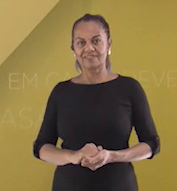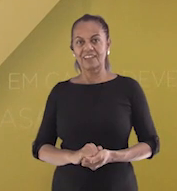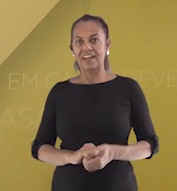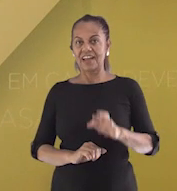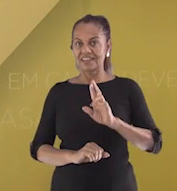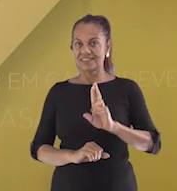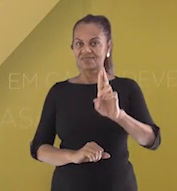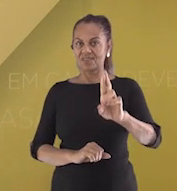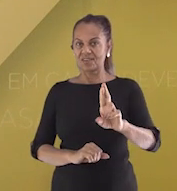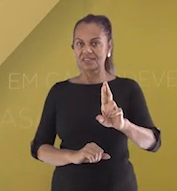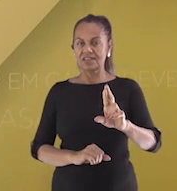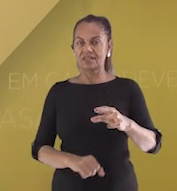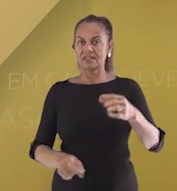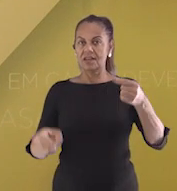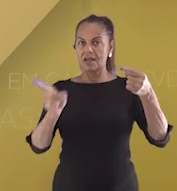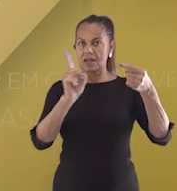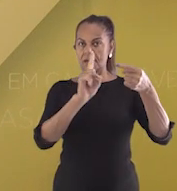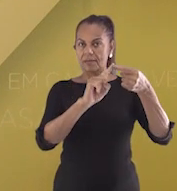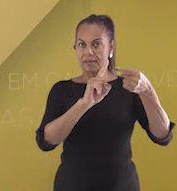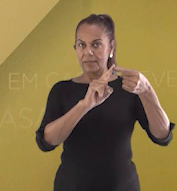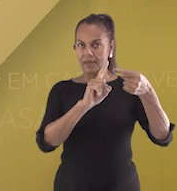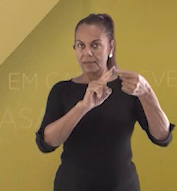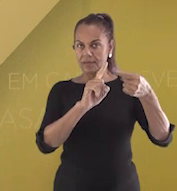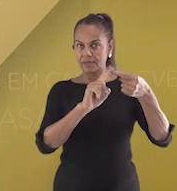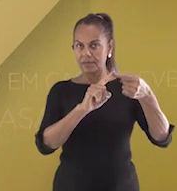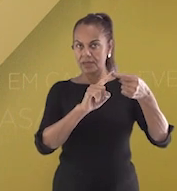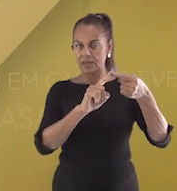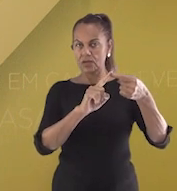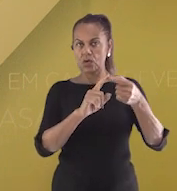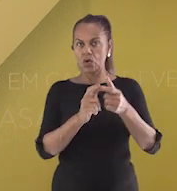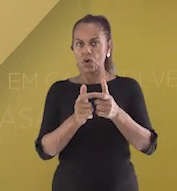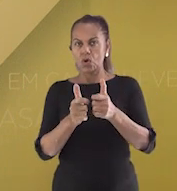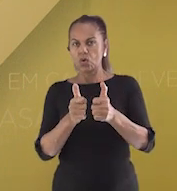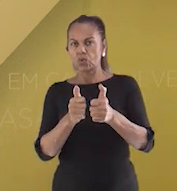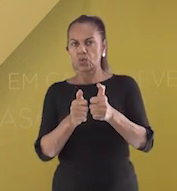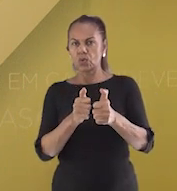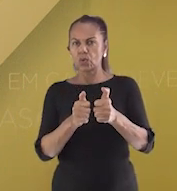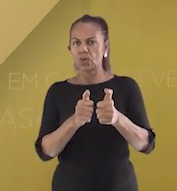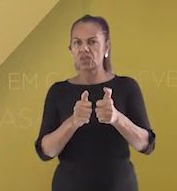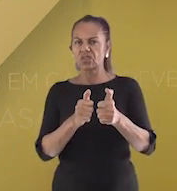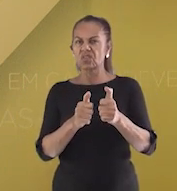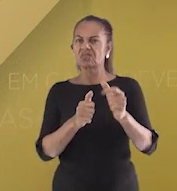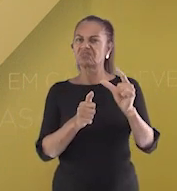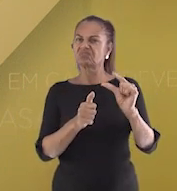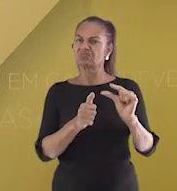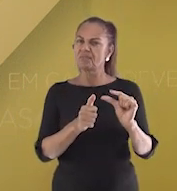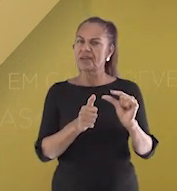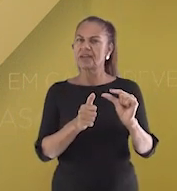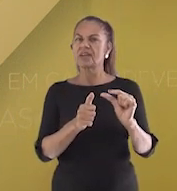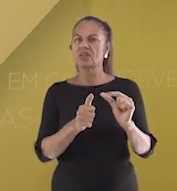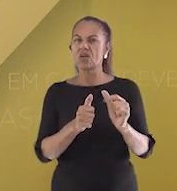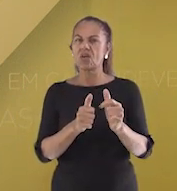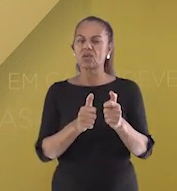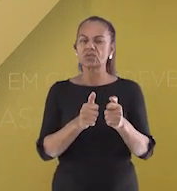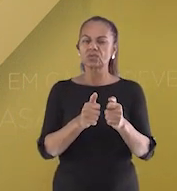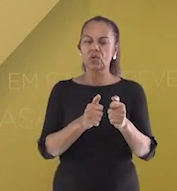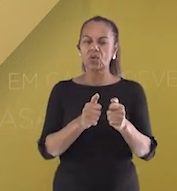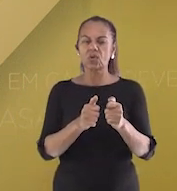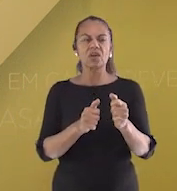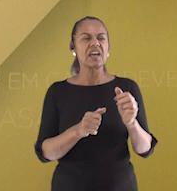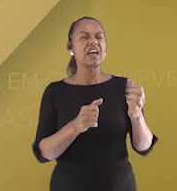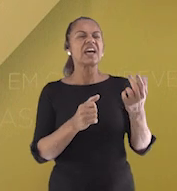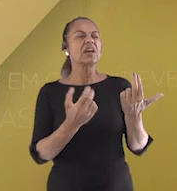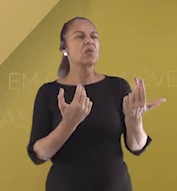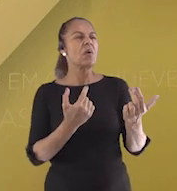Vamos às respostas? O controle usado para o Super Nintendo tinha uma capacidade menor para jogar e era como esse